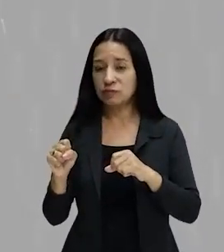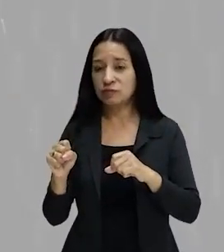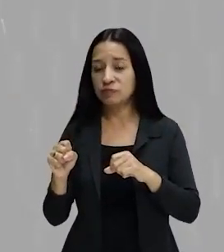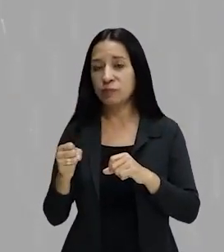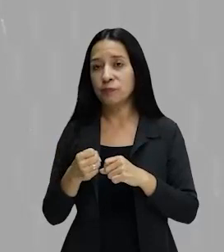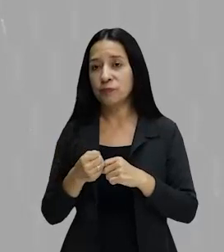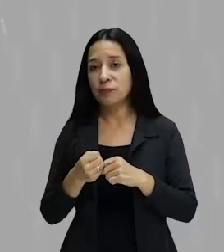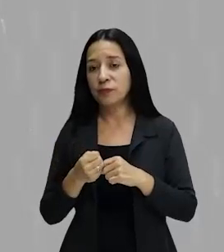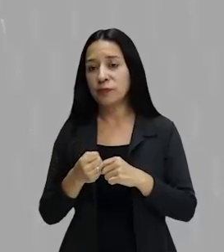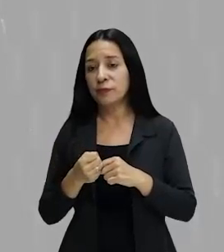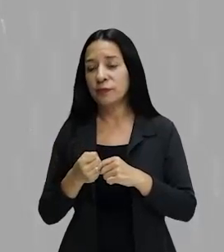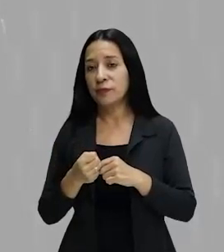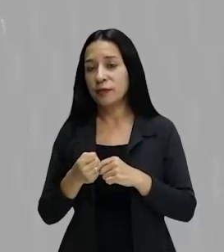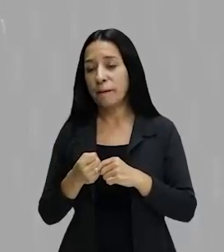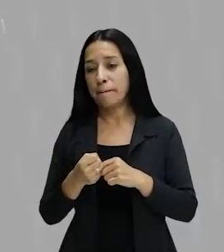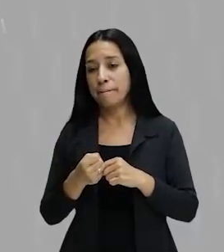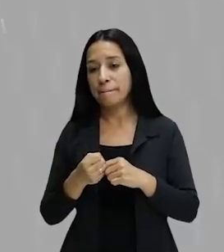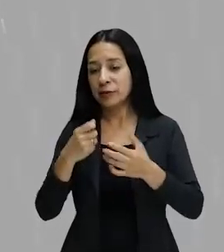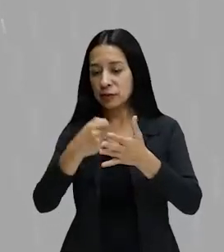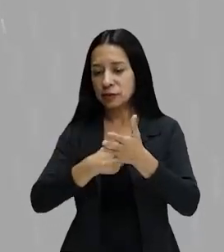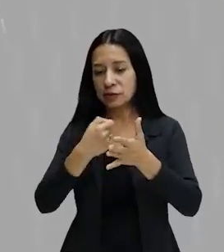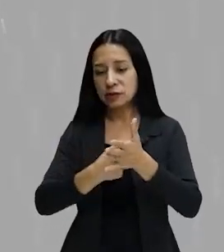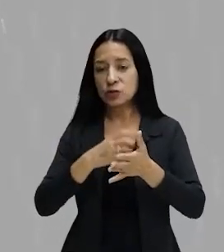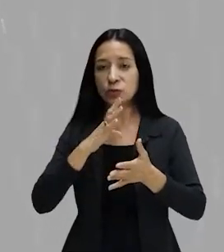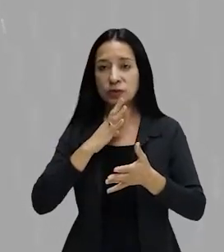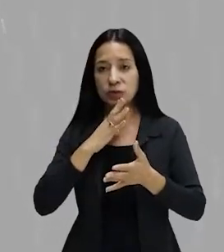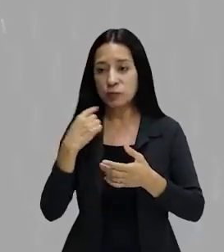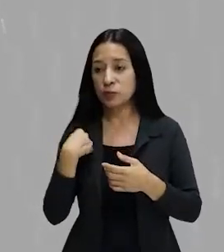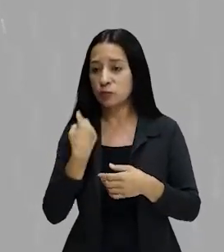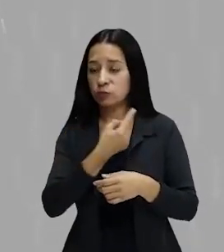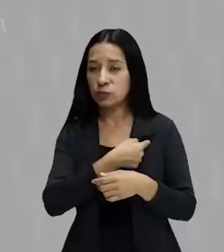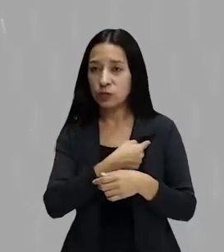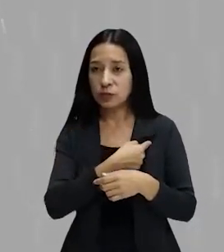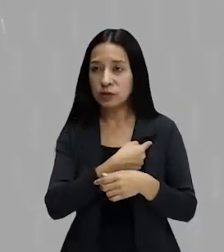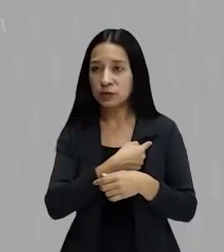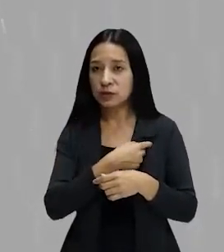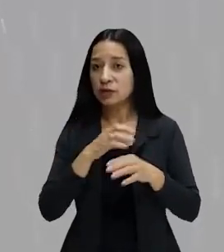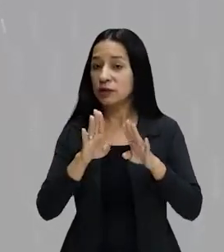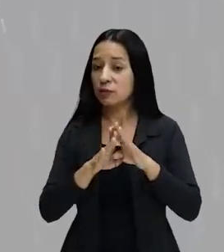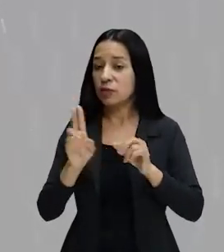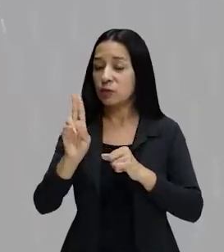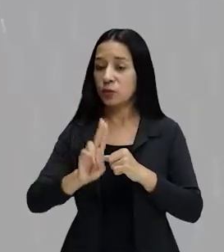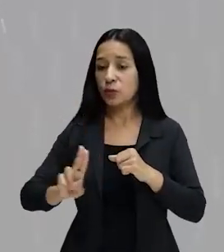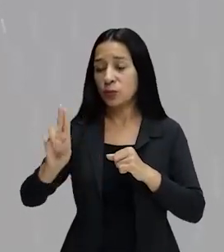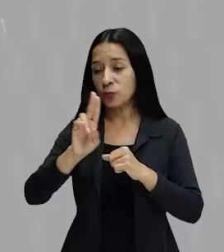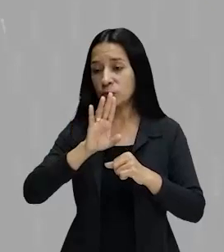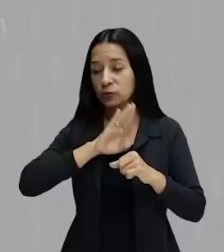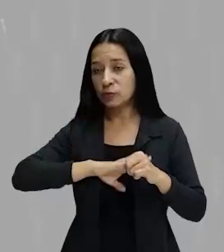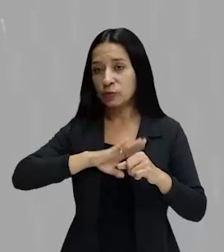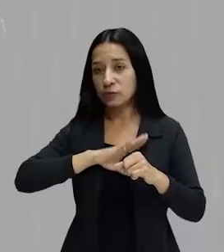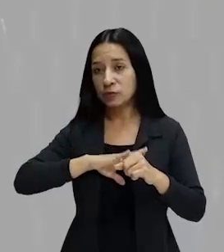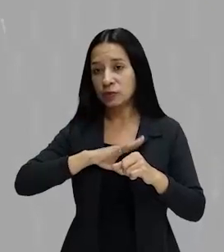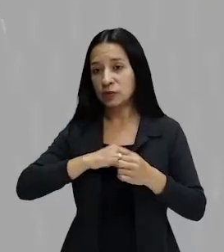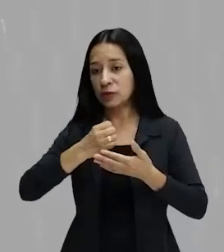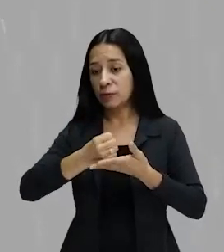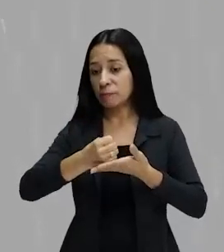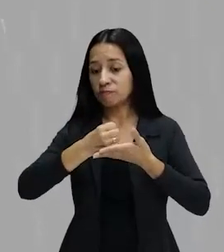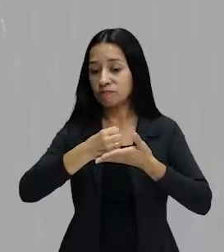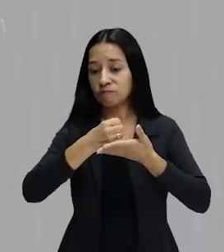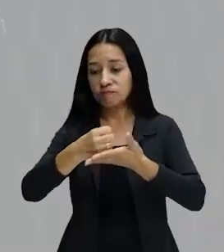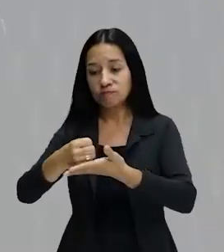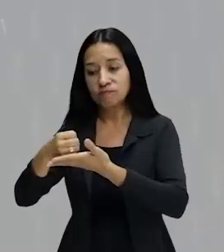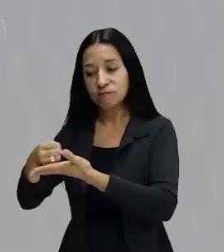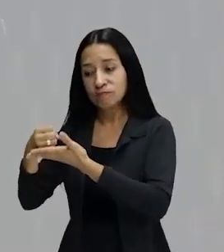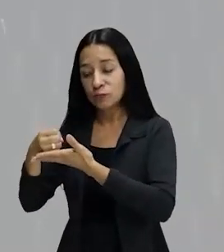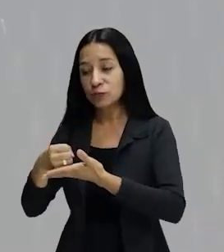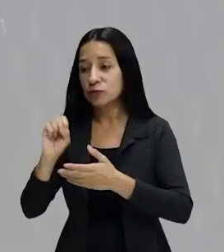exige de nós conhecimento? Sim, exige de nós conhecimento. A aplicabilidade da língua portuguesa vai nos ajudar? Sim,